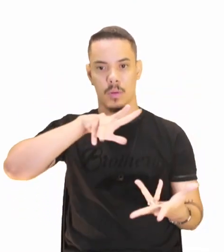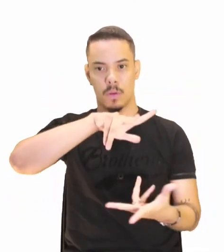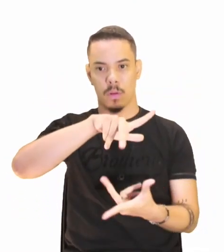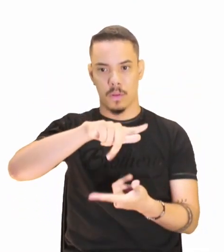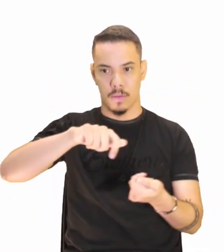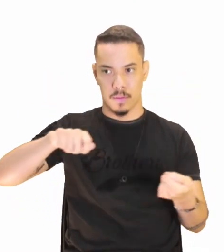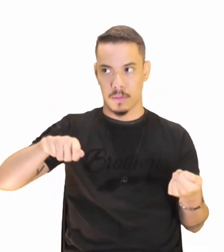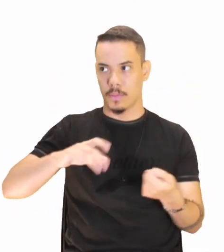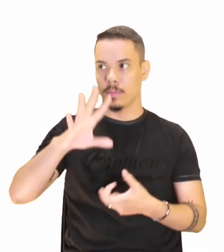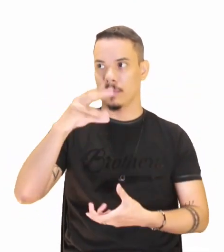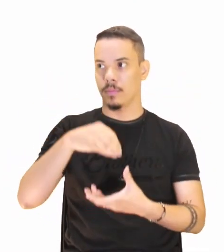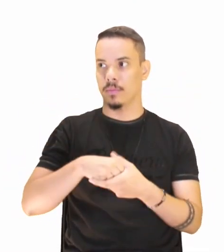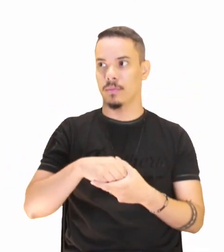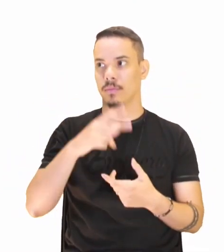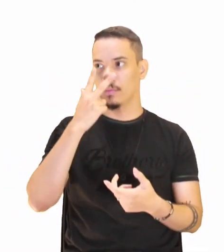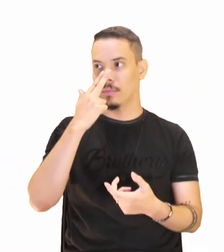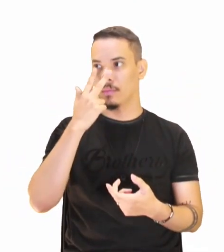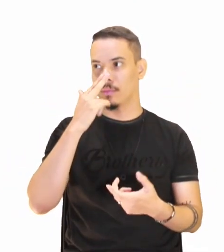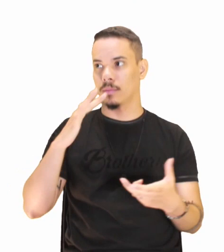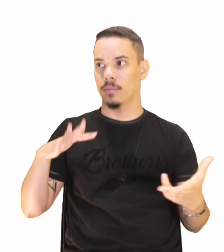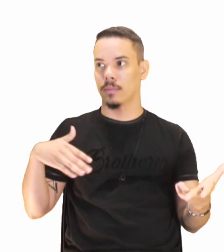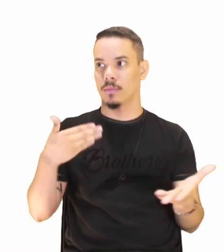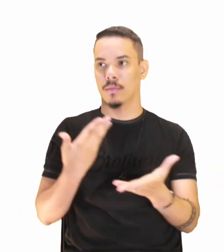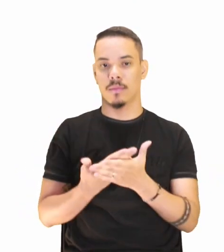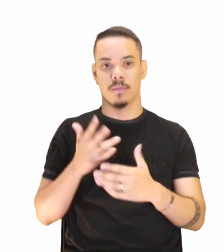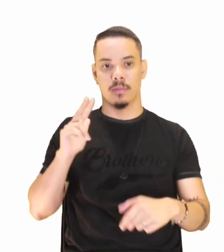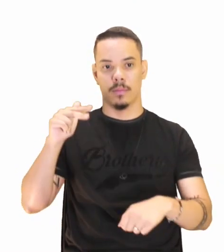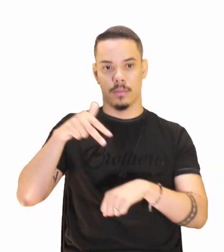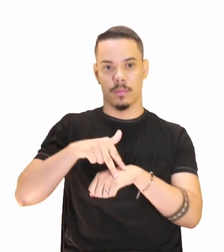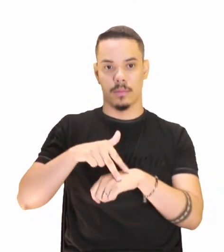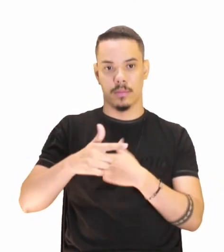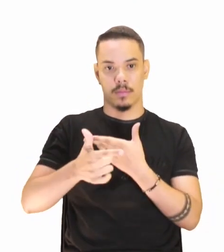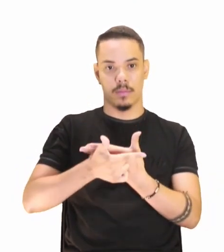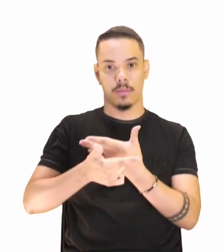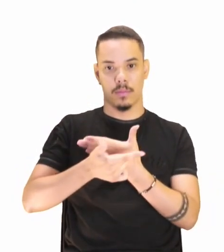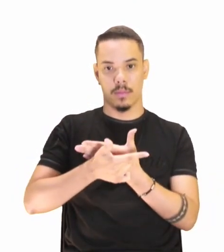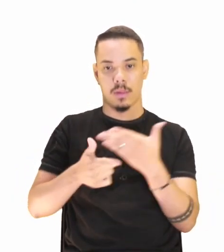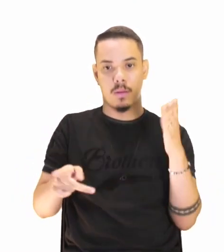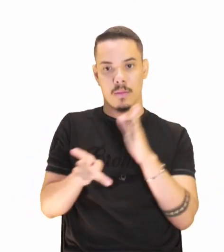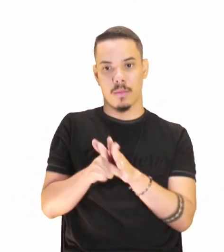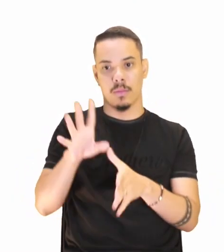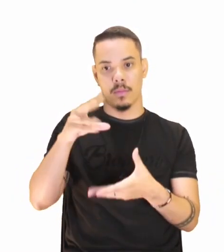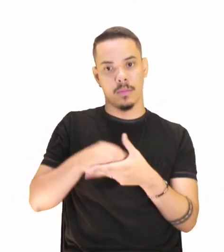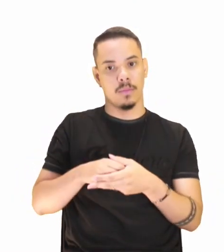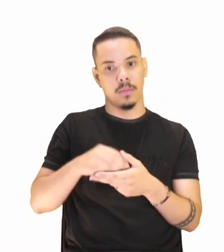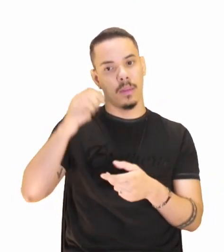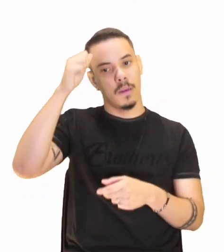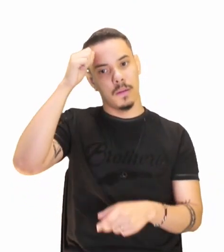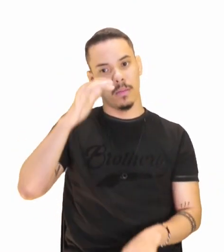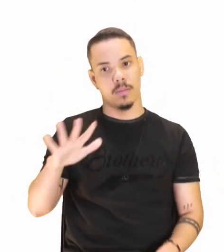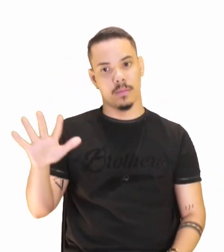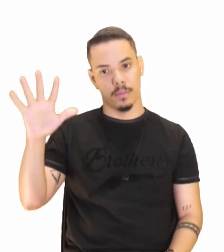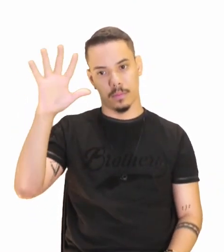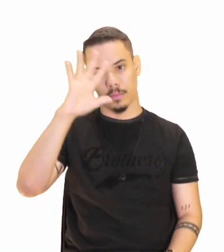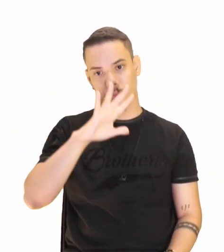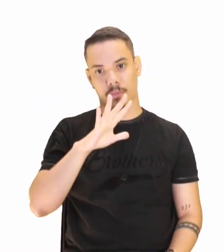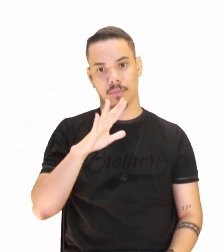atlântico, passará a ocupar papel análogo no imaginário do europeu